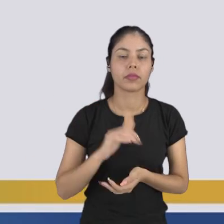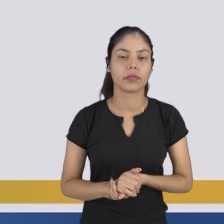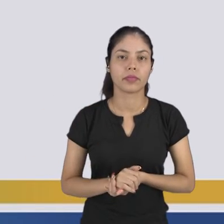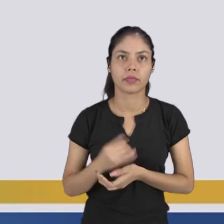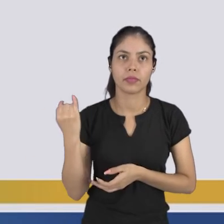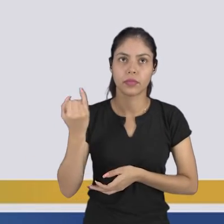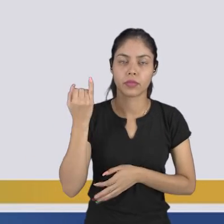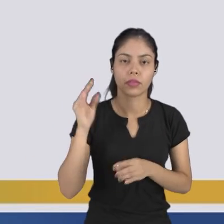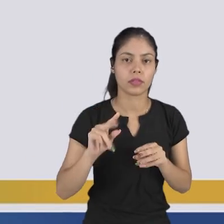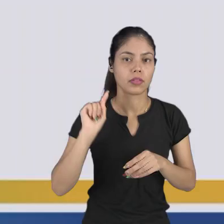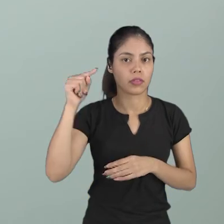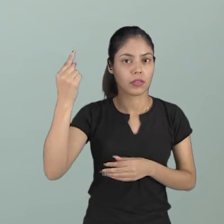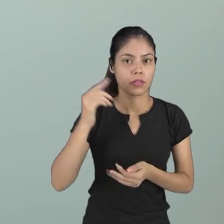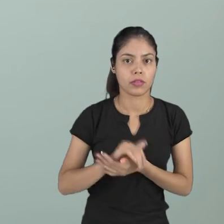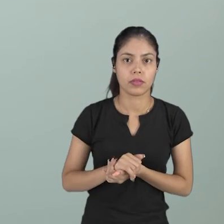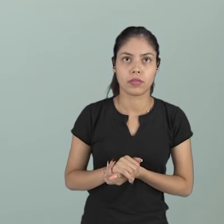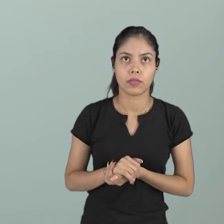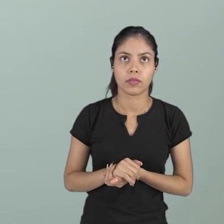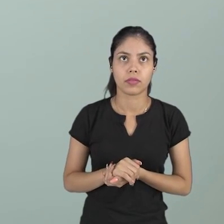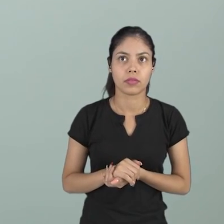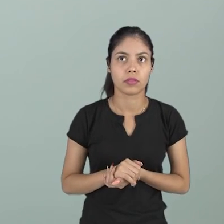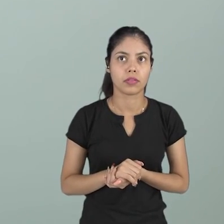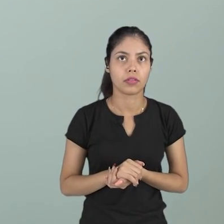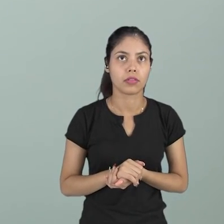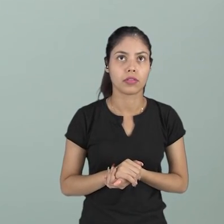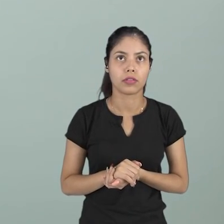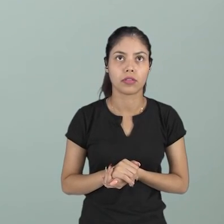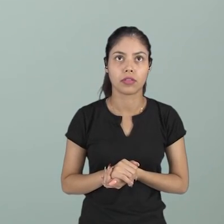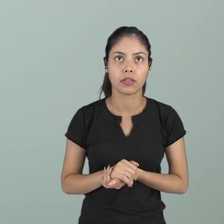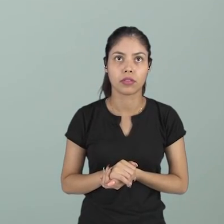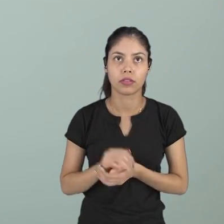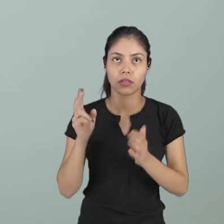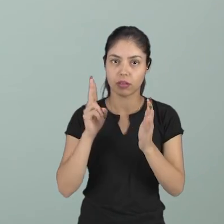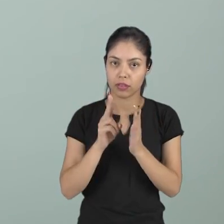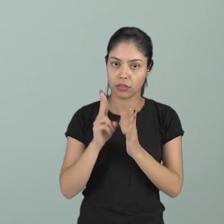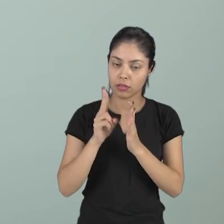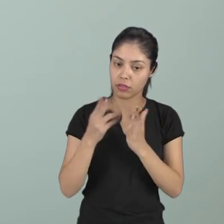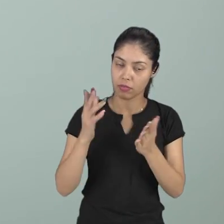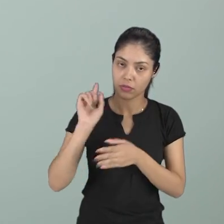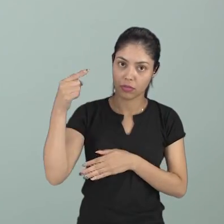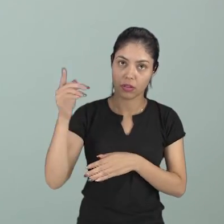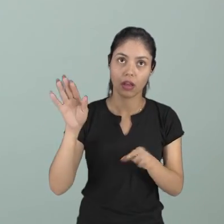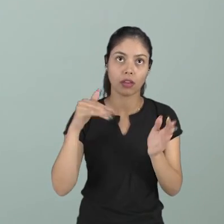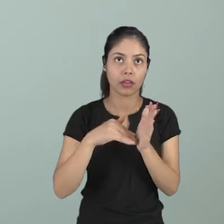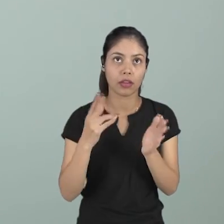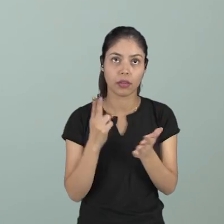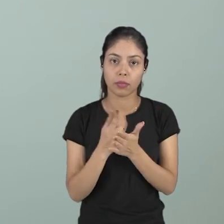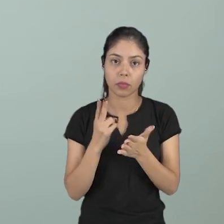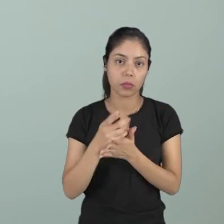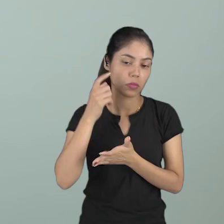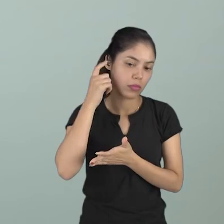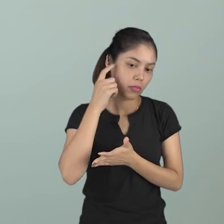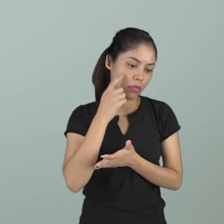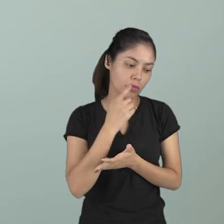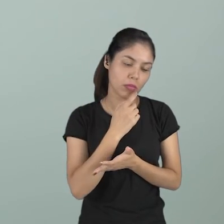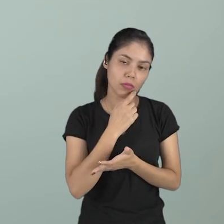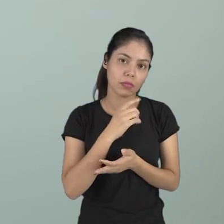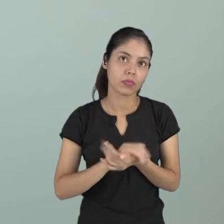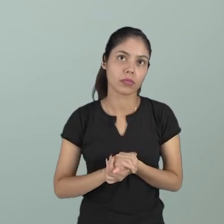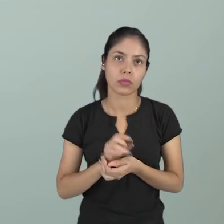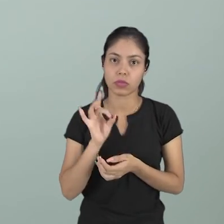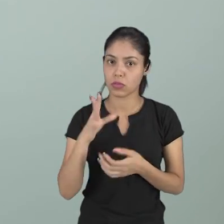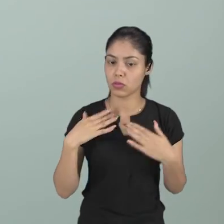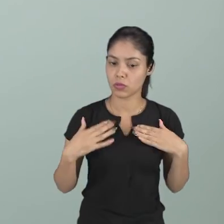peculiar, muito agregado a determinadas tribos. Às vezes até no próprio rosto e não só no